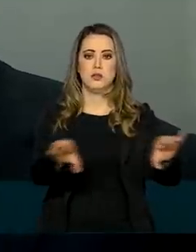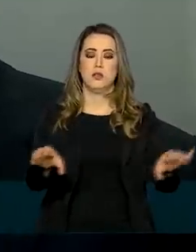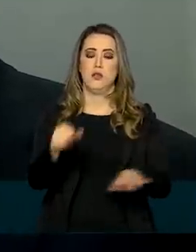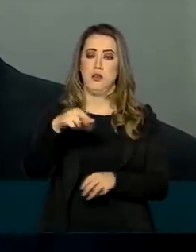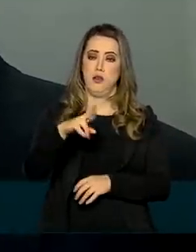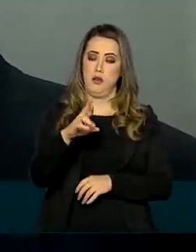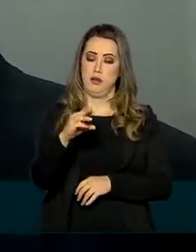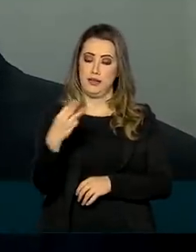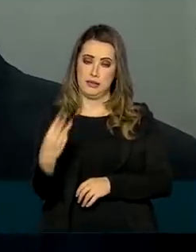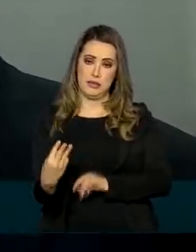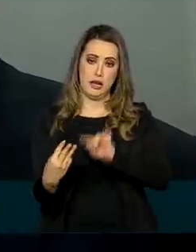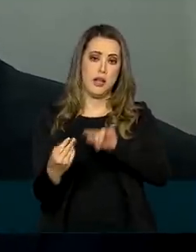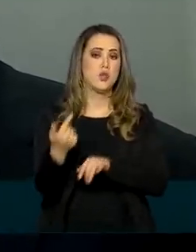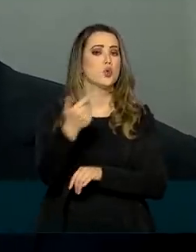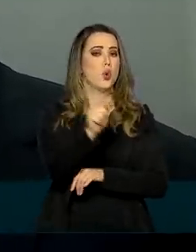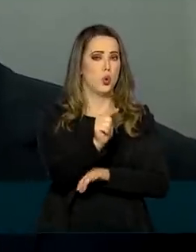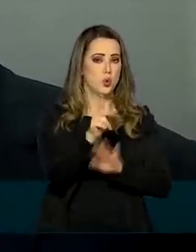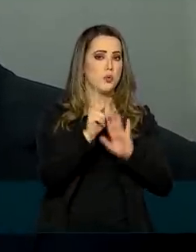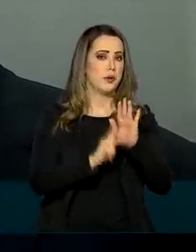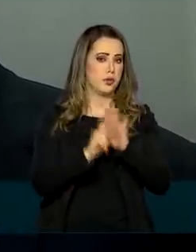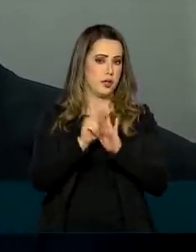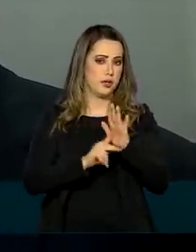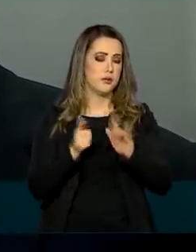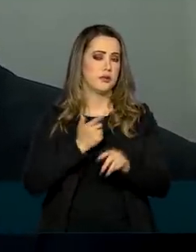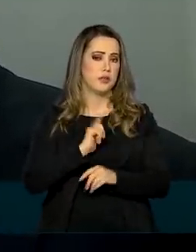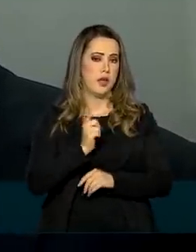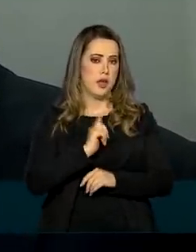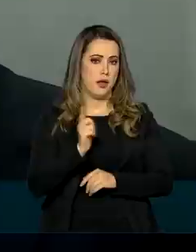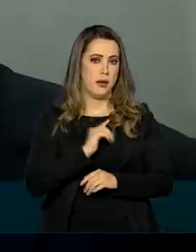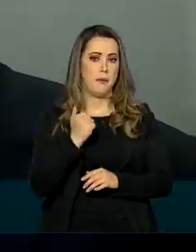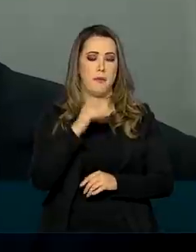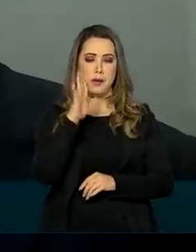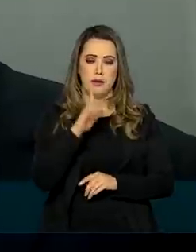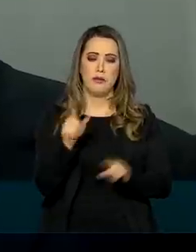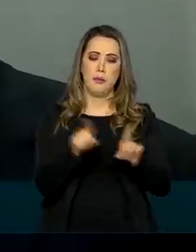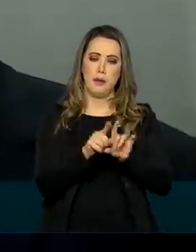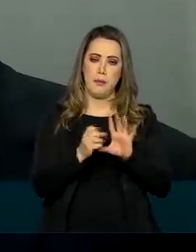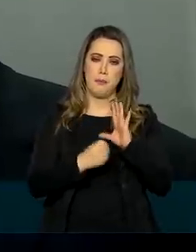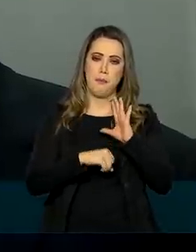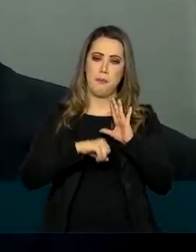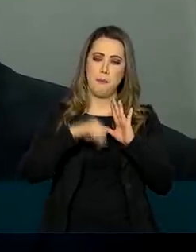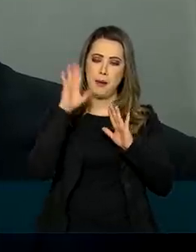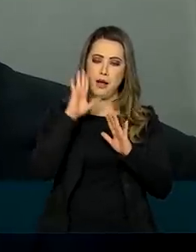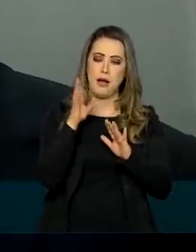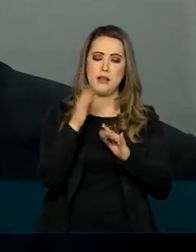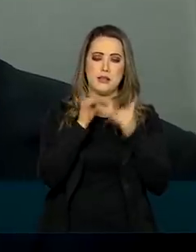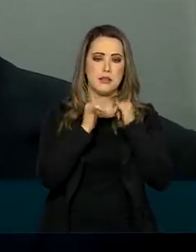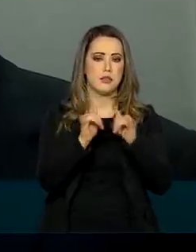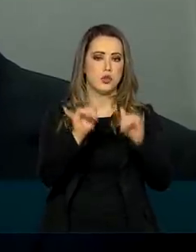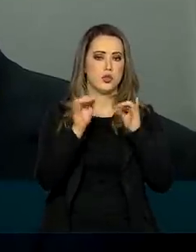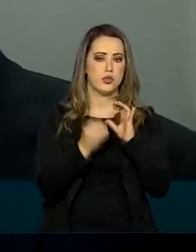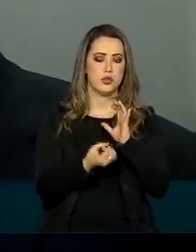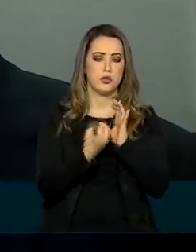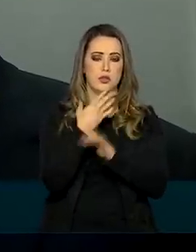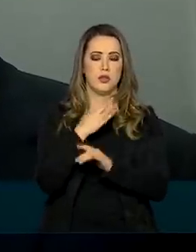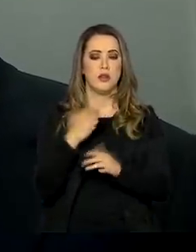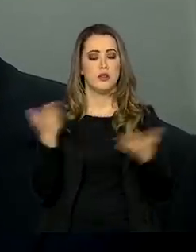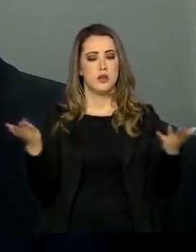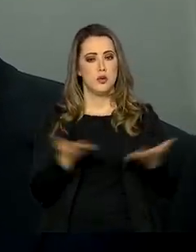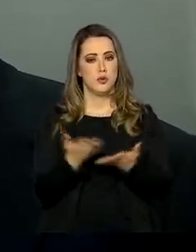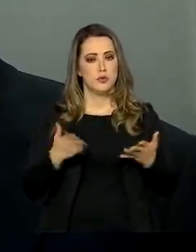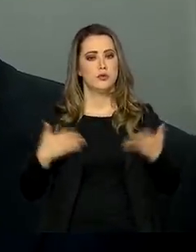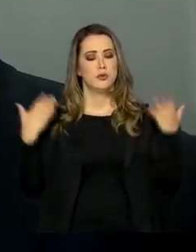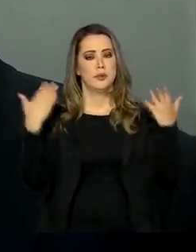existem outros projetos em andamento para a retomada da aceleração do projeto de Angra 3. Então a Nuclep vem